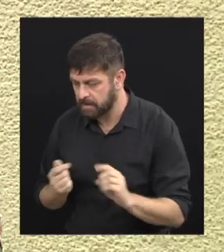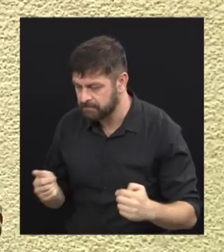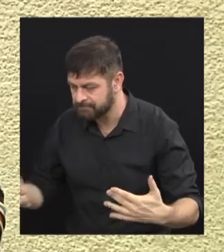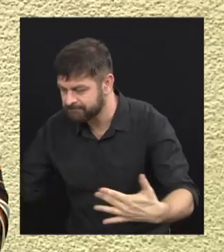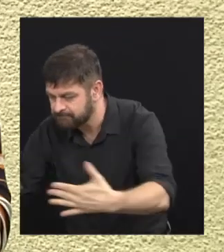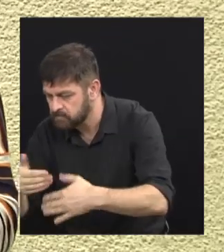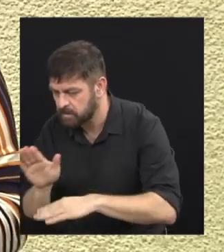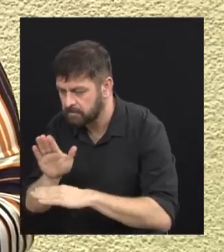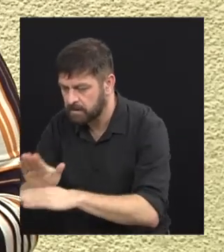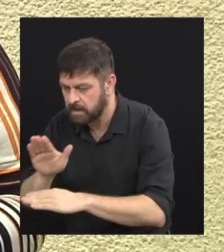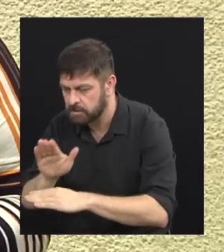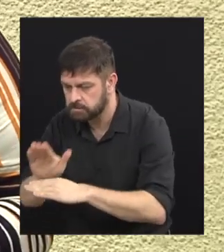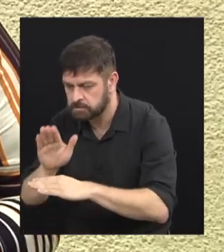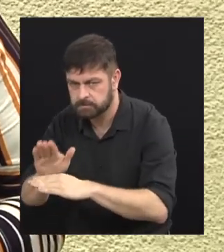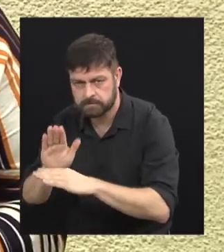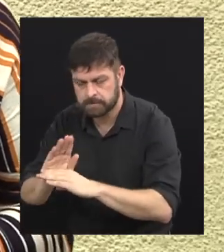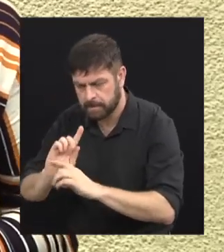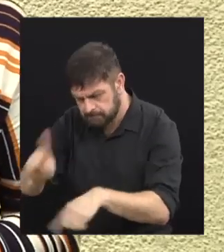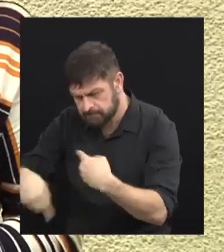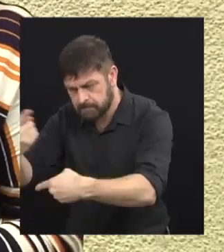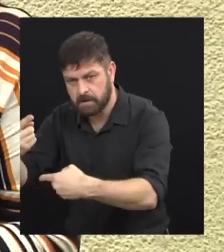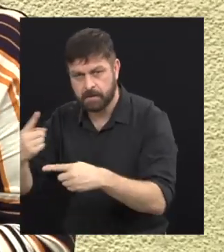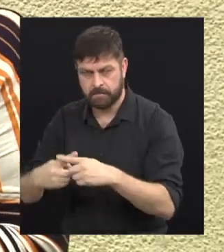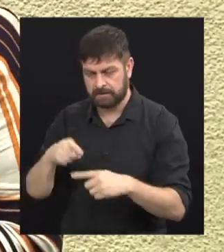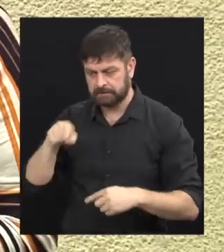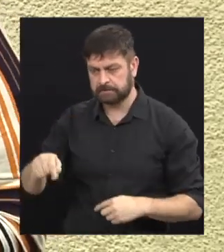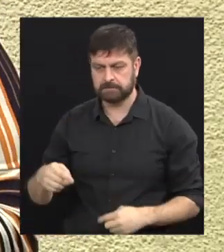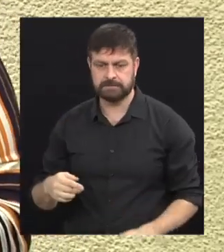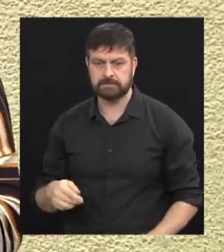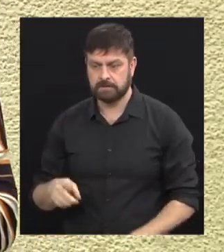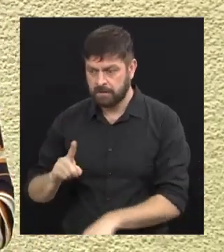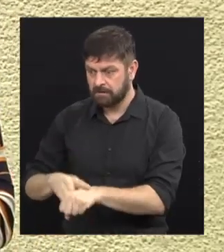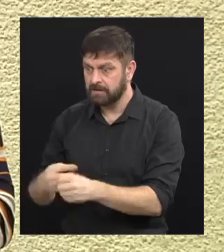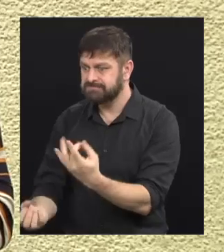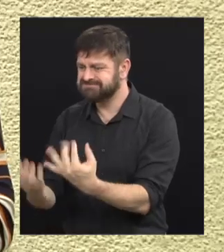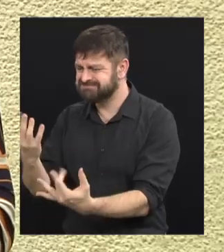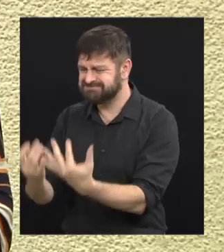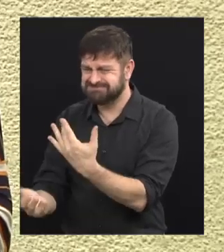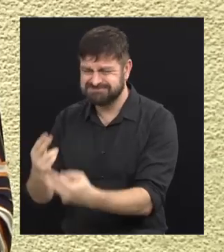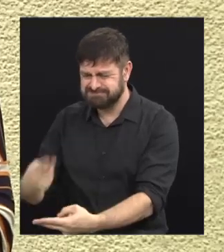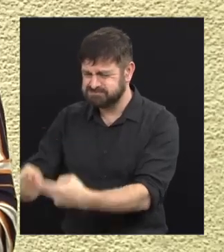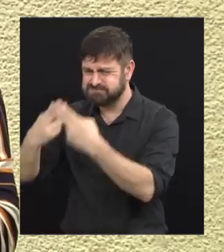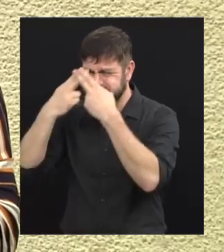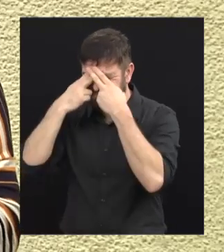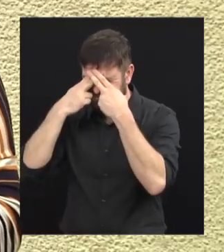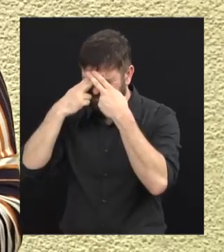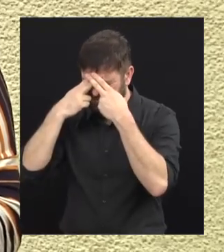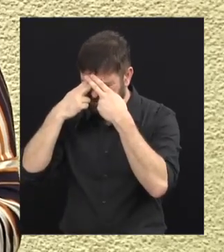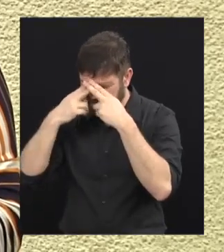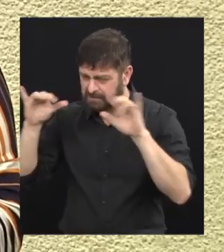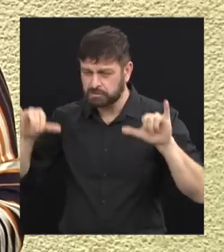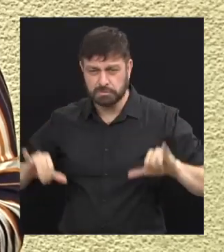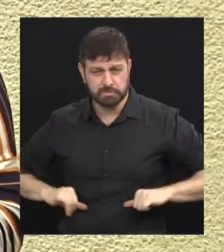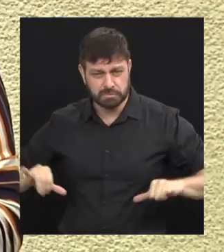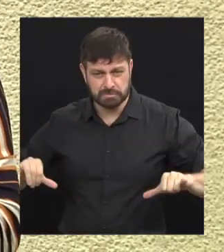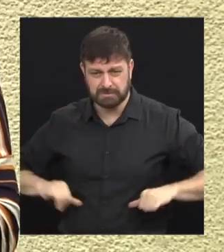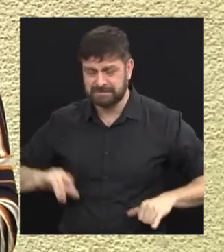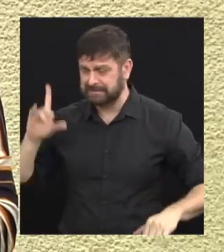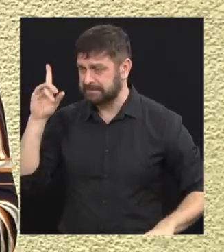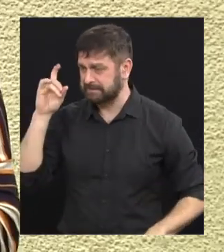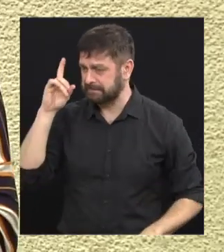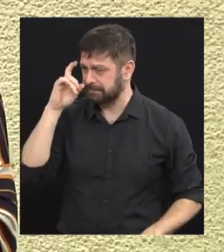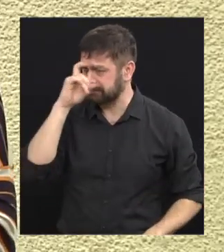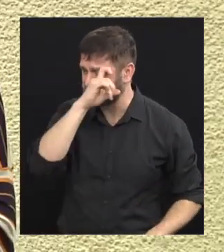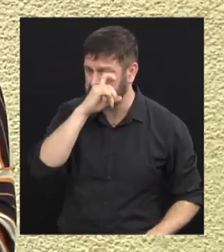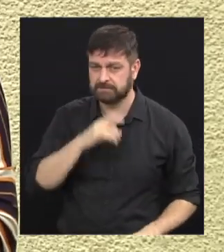e dar um respaldo, uma força para eles, porque nessa hora desse incêndio foi muito traumatizante, foi muito difícil,